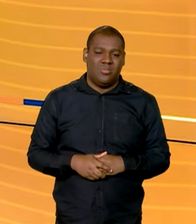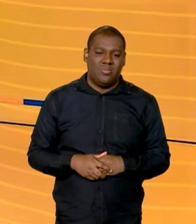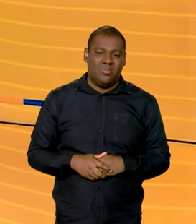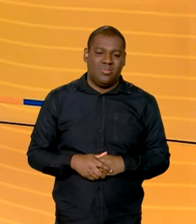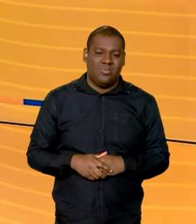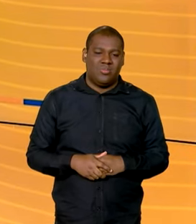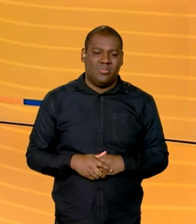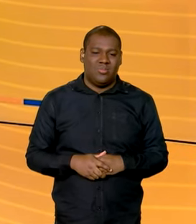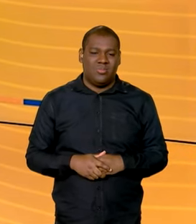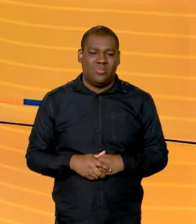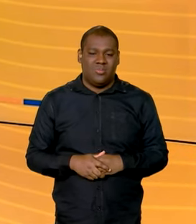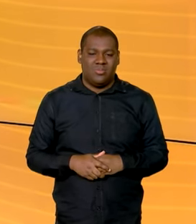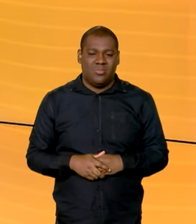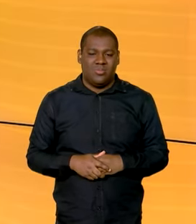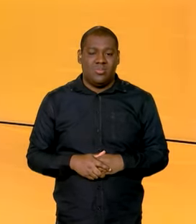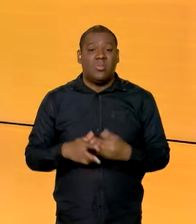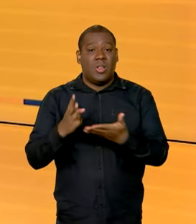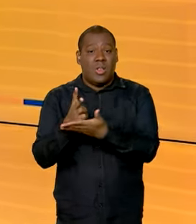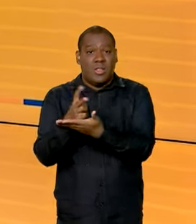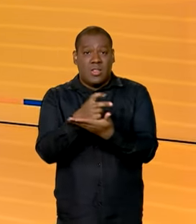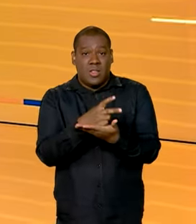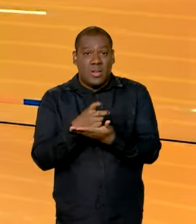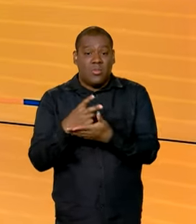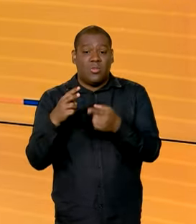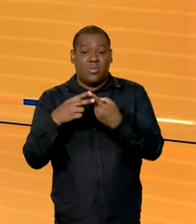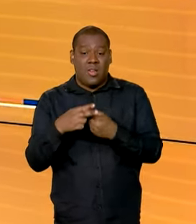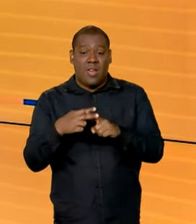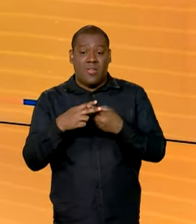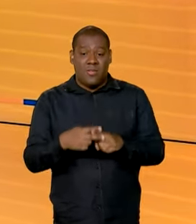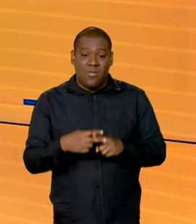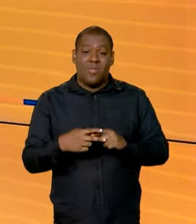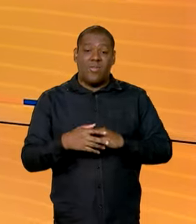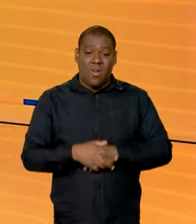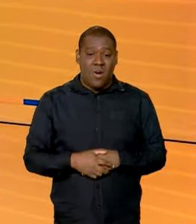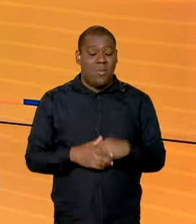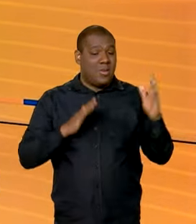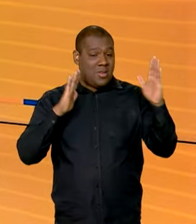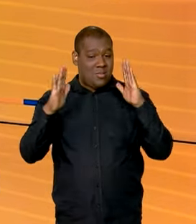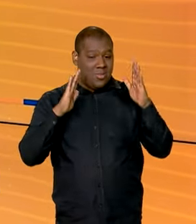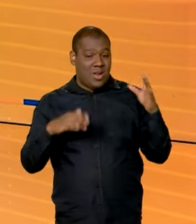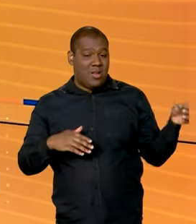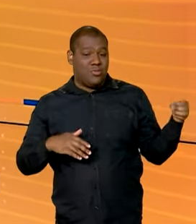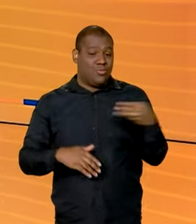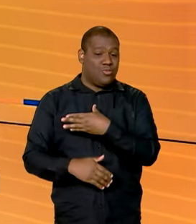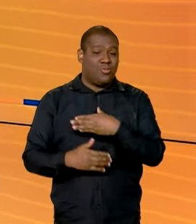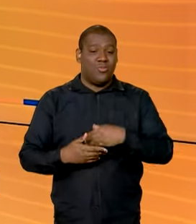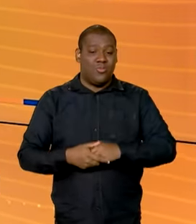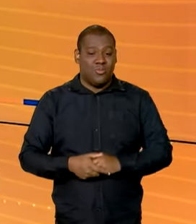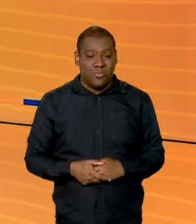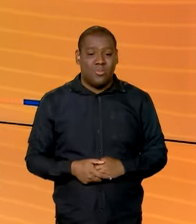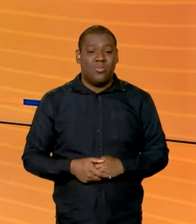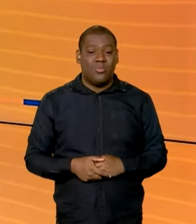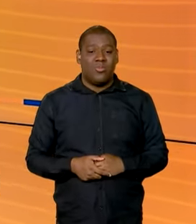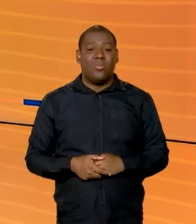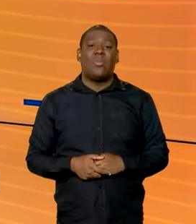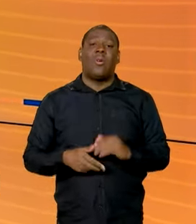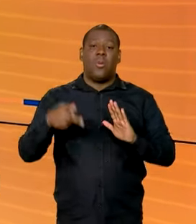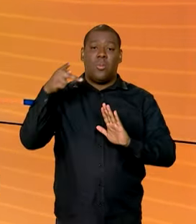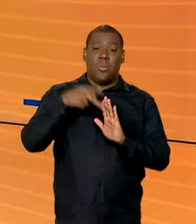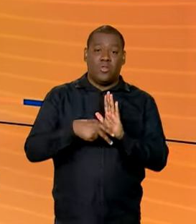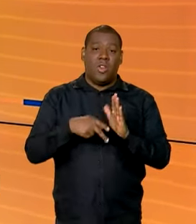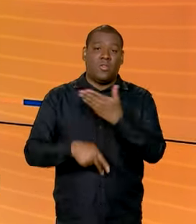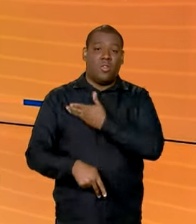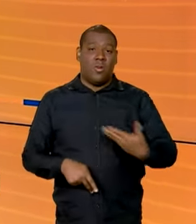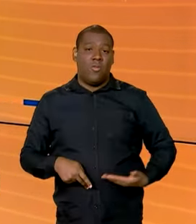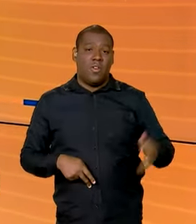A reforma tributária está numa nova etapa, a de regulamentação. E no projeto enviado pelo